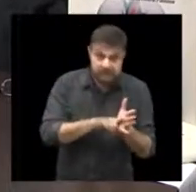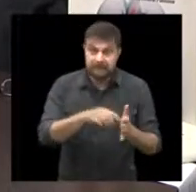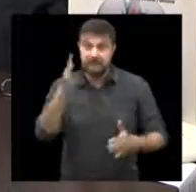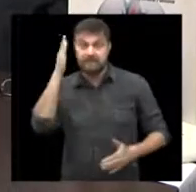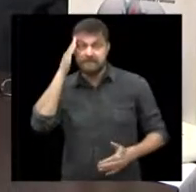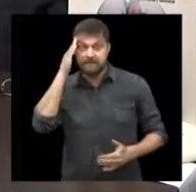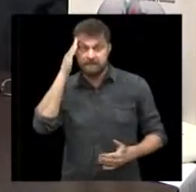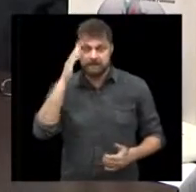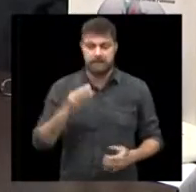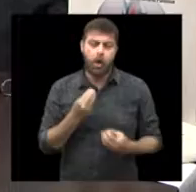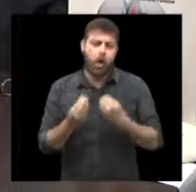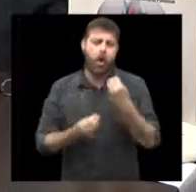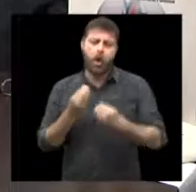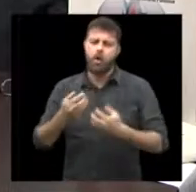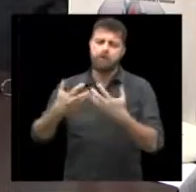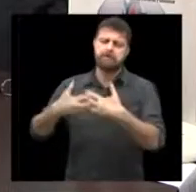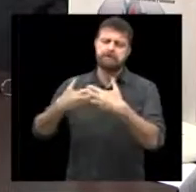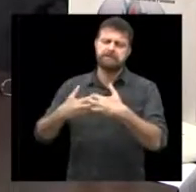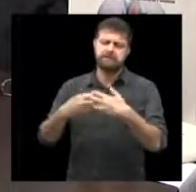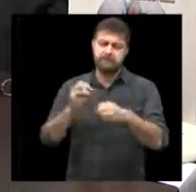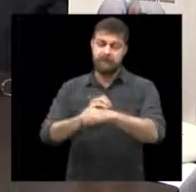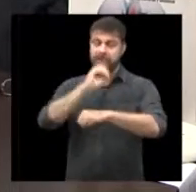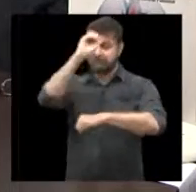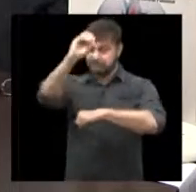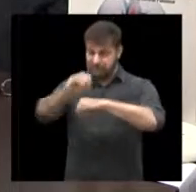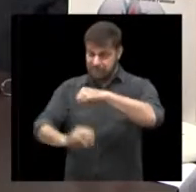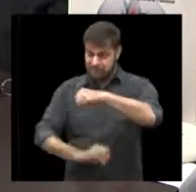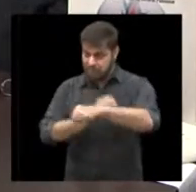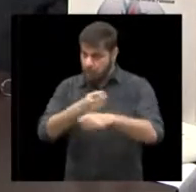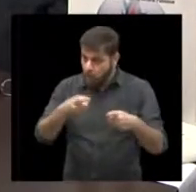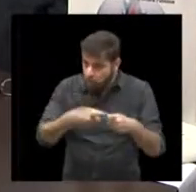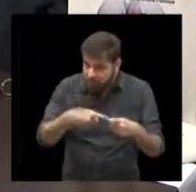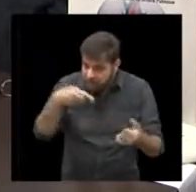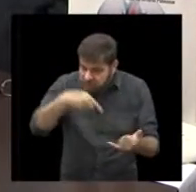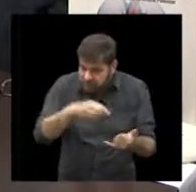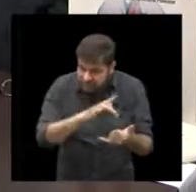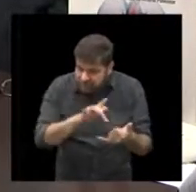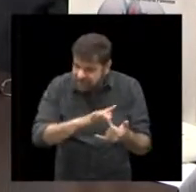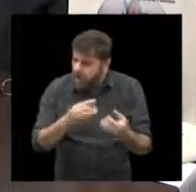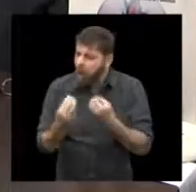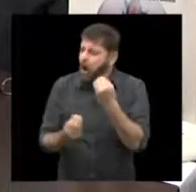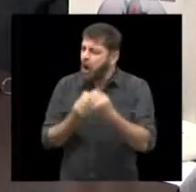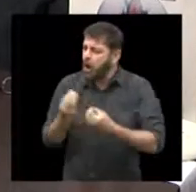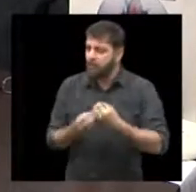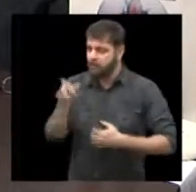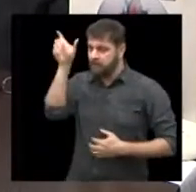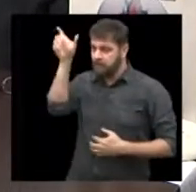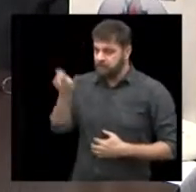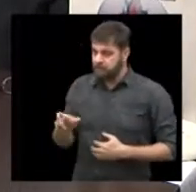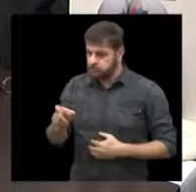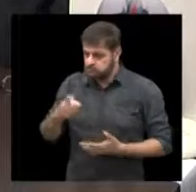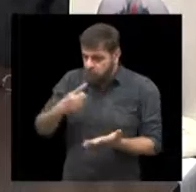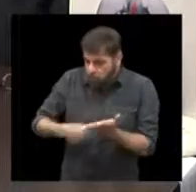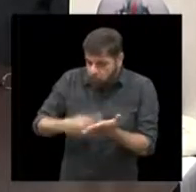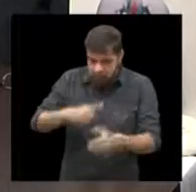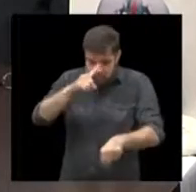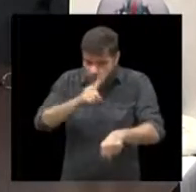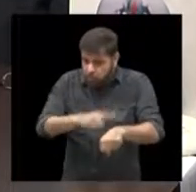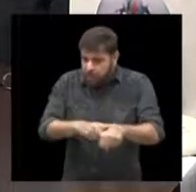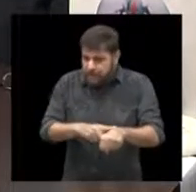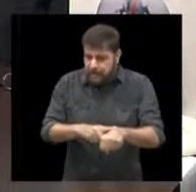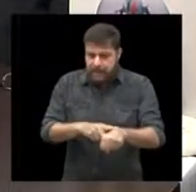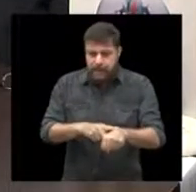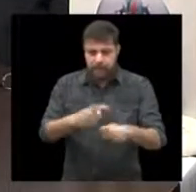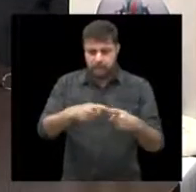queria falar agora sobre o aplicativo 24 horas, médico 24 horas. Como é ele funciona? A pessoa marca a consulta, escolhe o